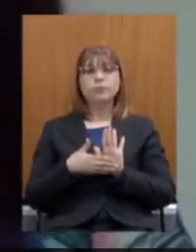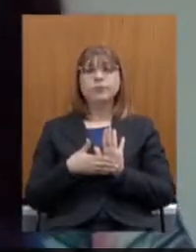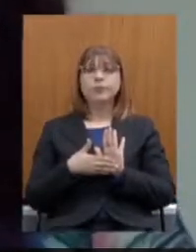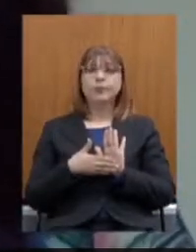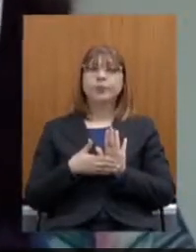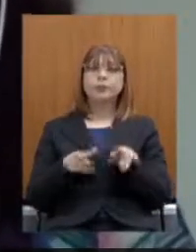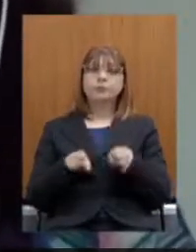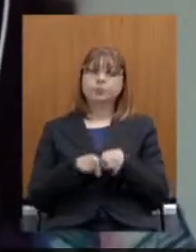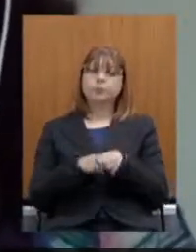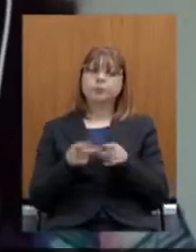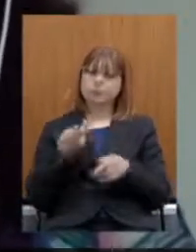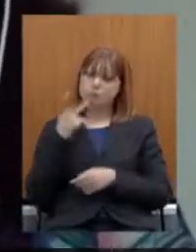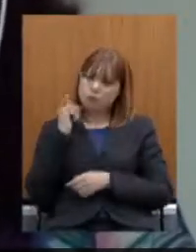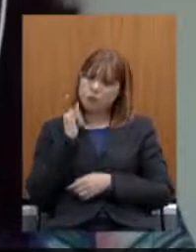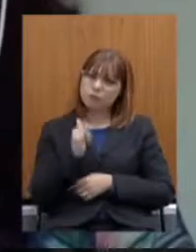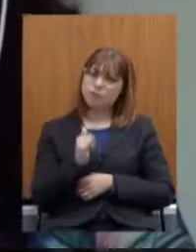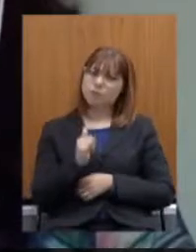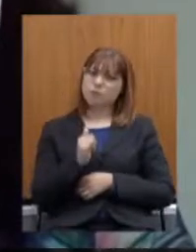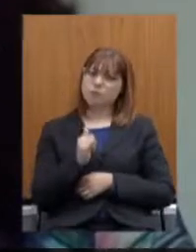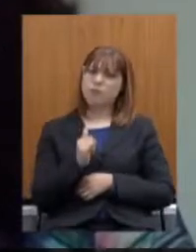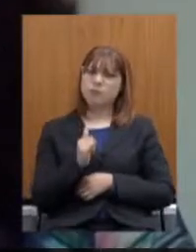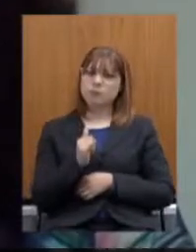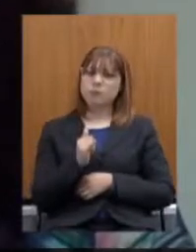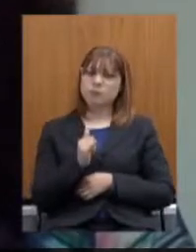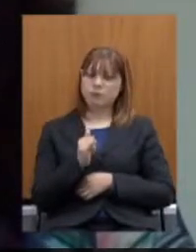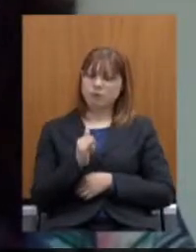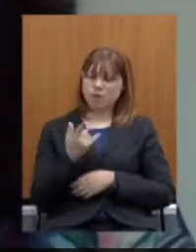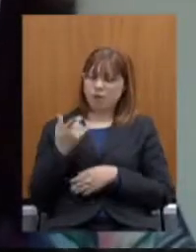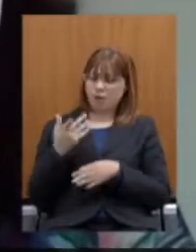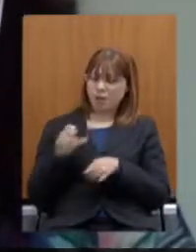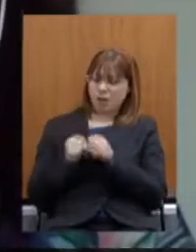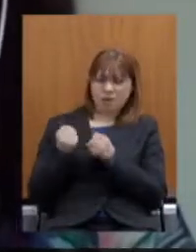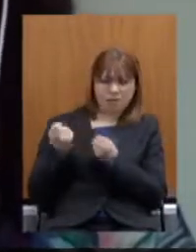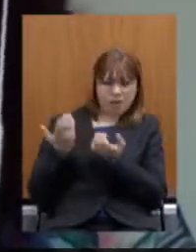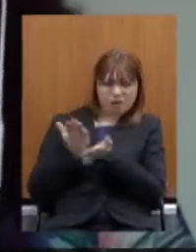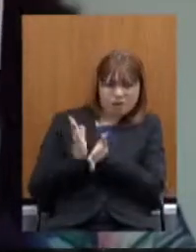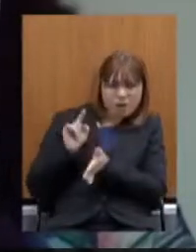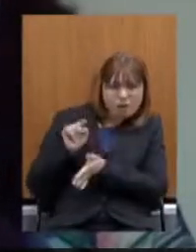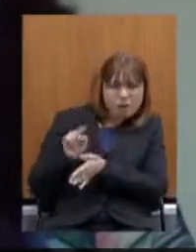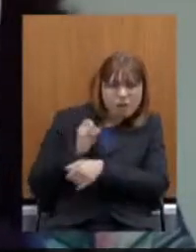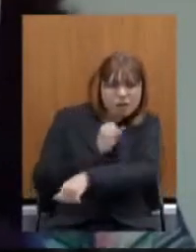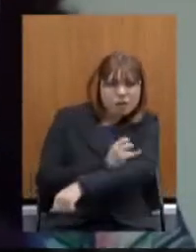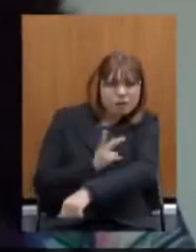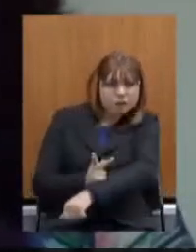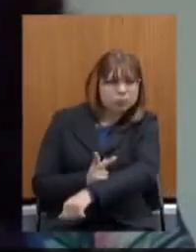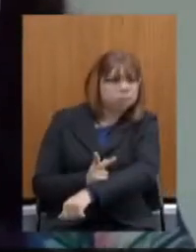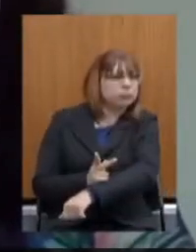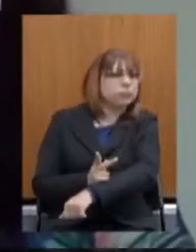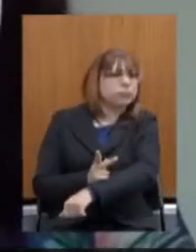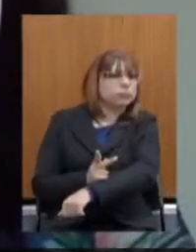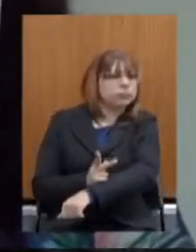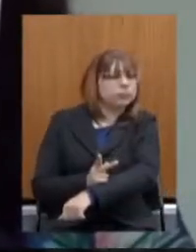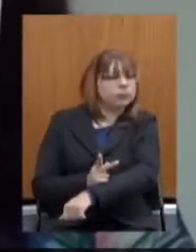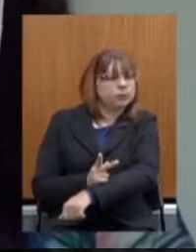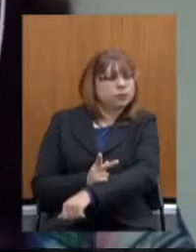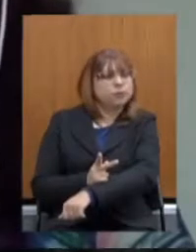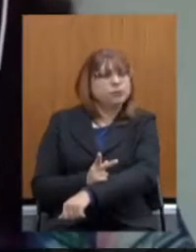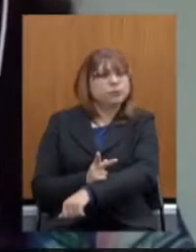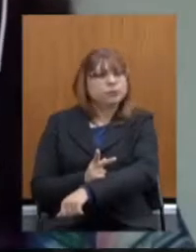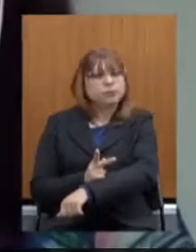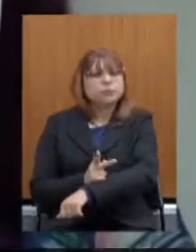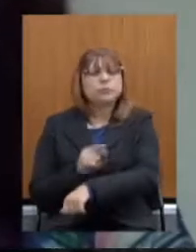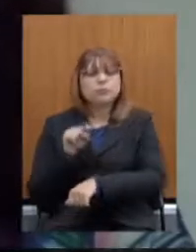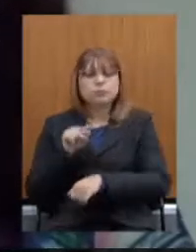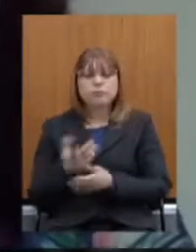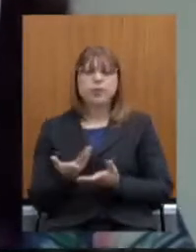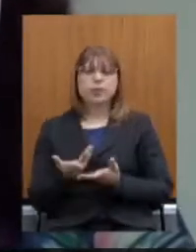denunciar o desmonte do ITSEG. Esse fato tem uma forte simbologia no conjunto